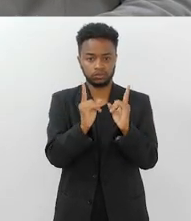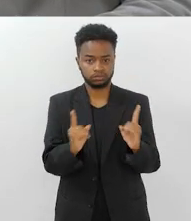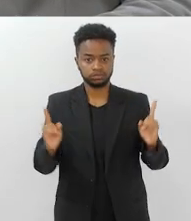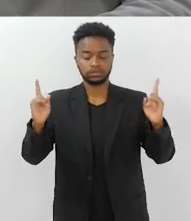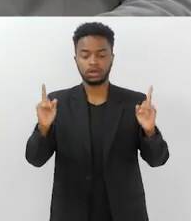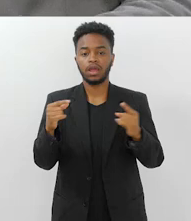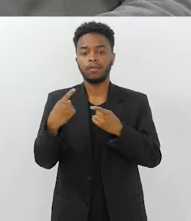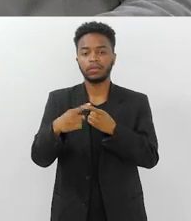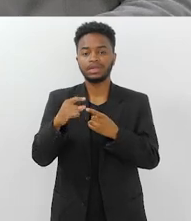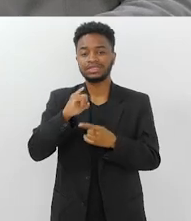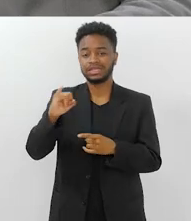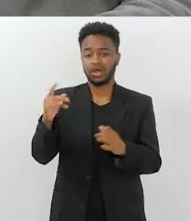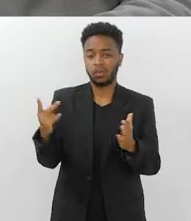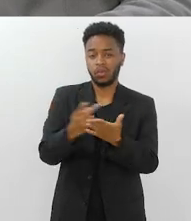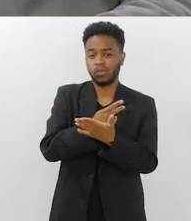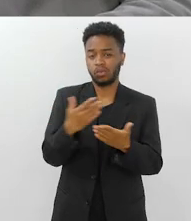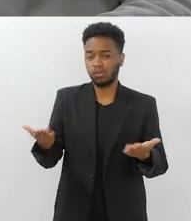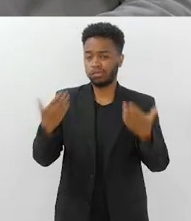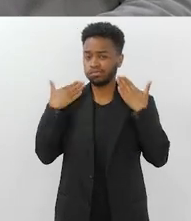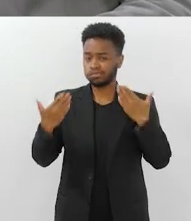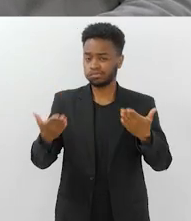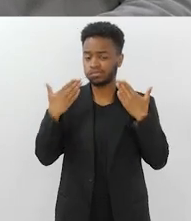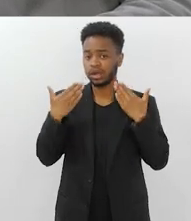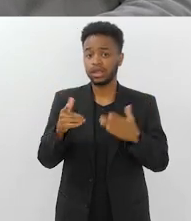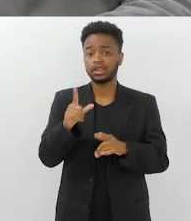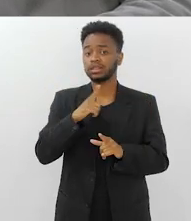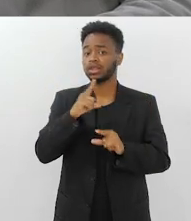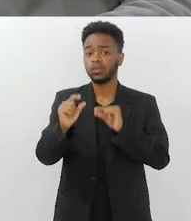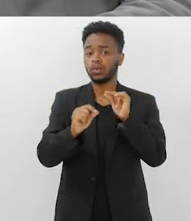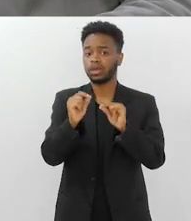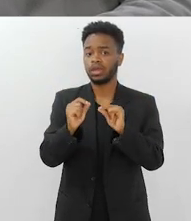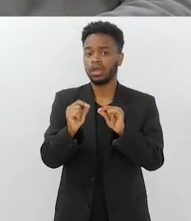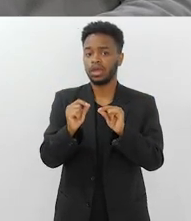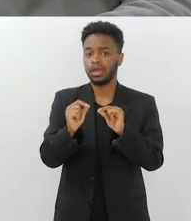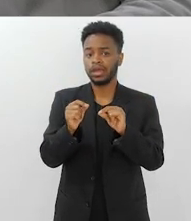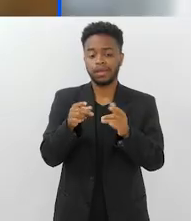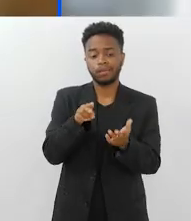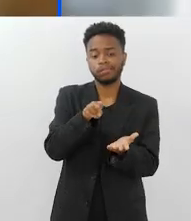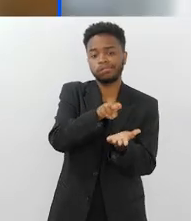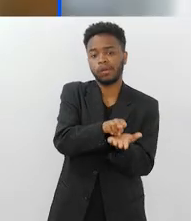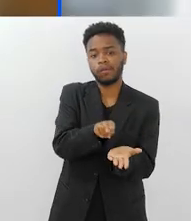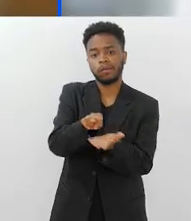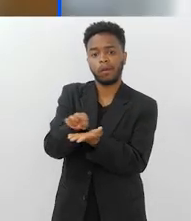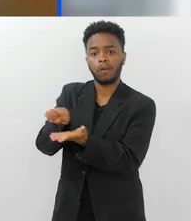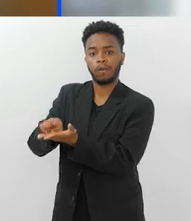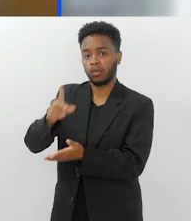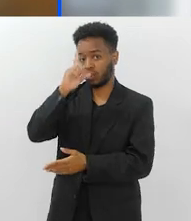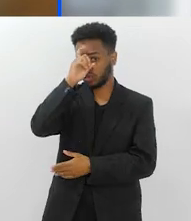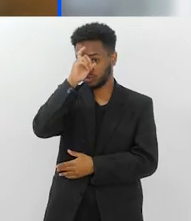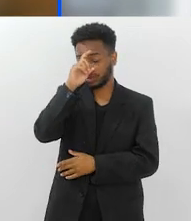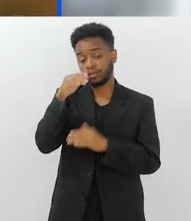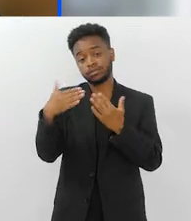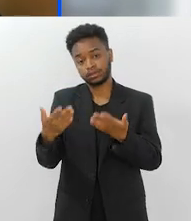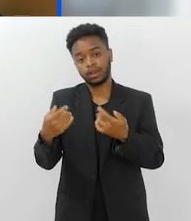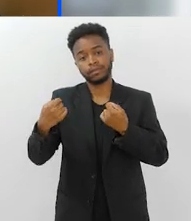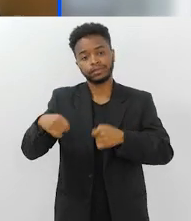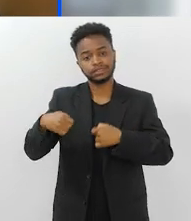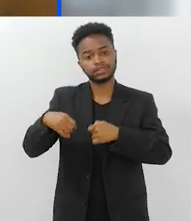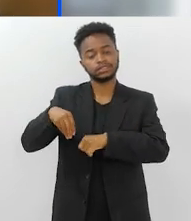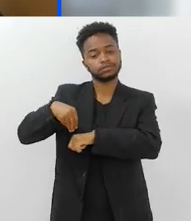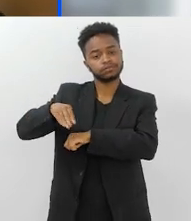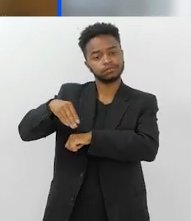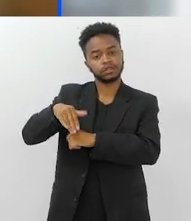quando uma onda de calor acontece, a gente tem um aumento aí nas internações também. Então, a capacitação dos